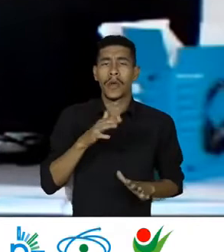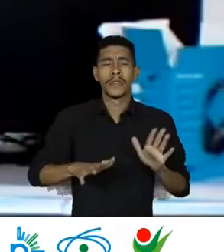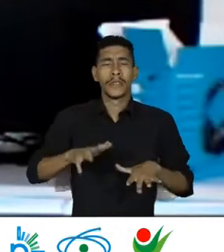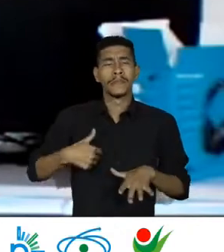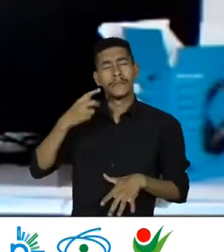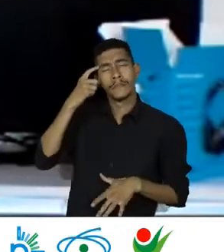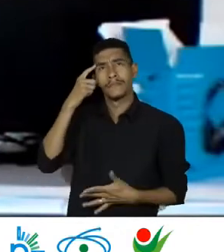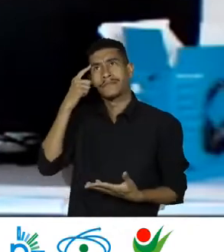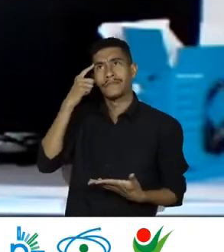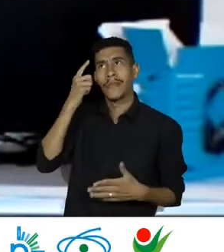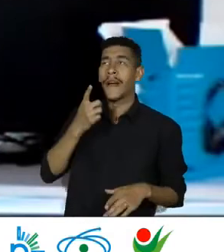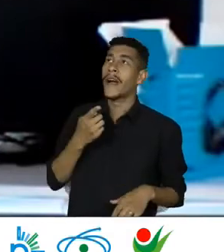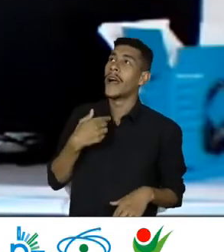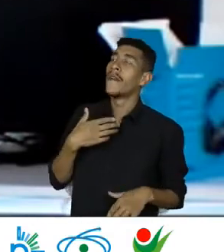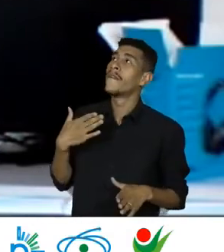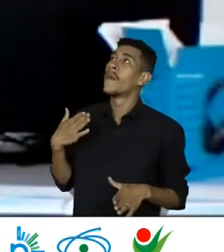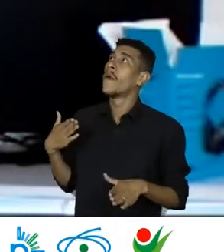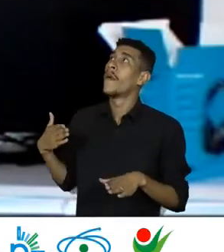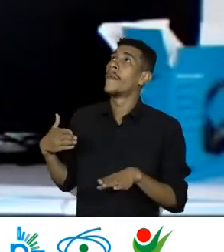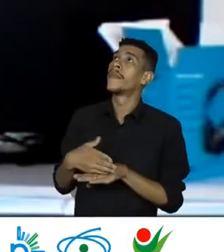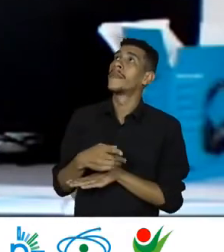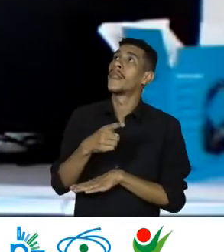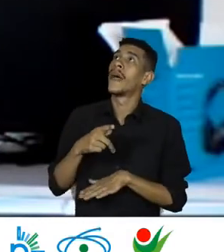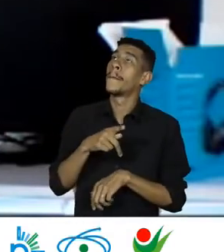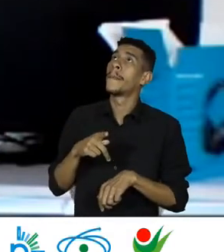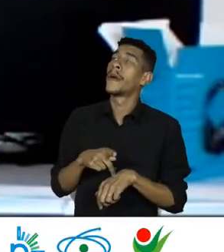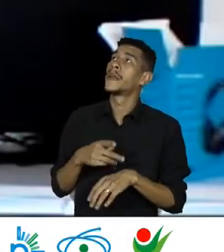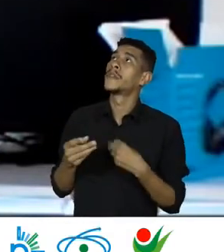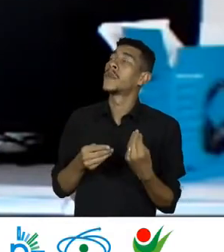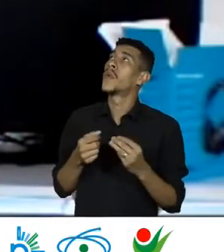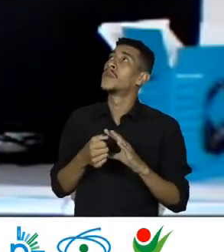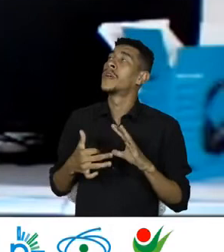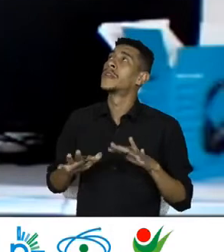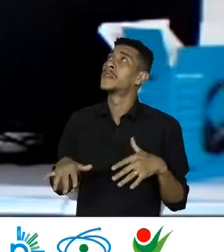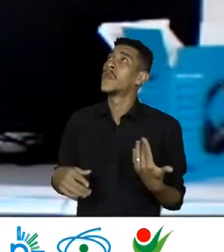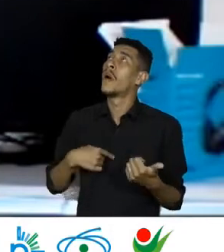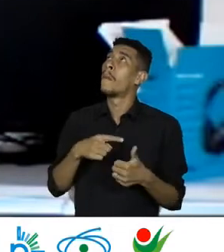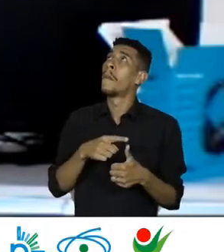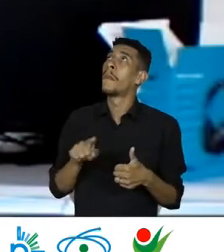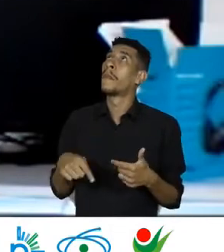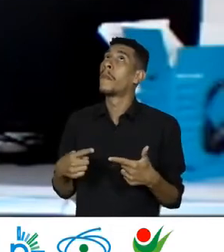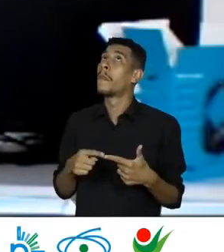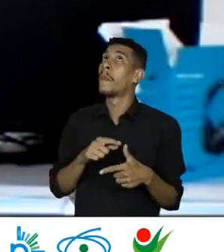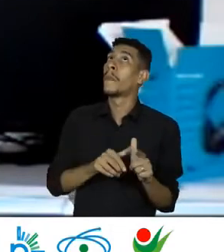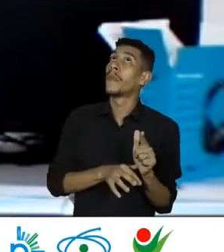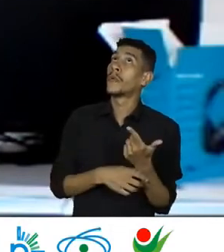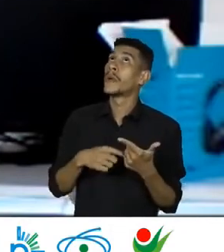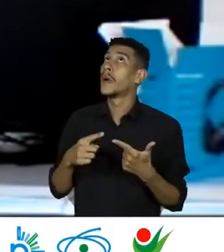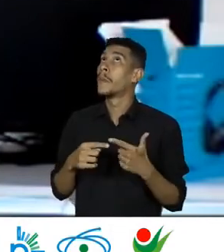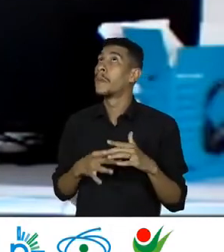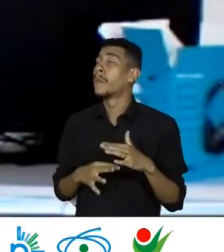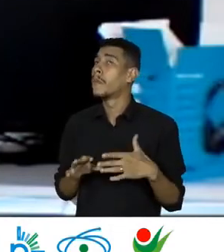vê Nesse dilema Eu vou entrar Naquele país Com que tipo De classificação Então São questões Muito